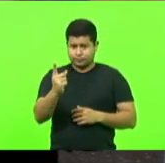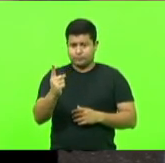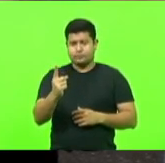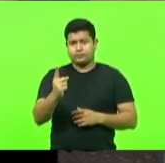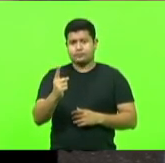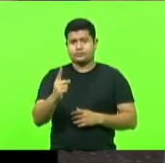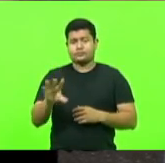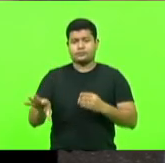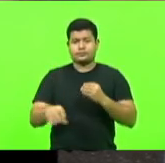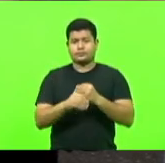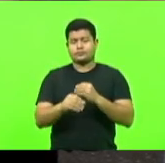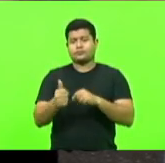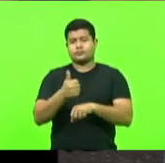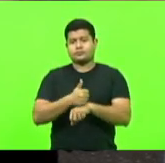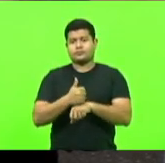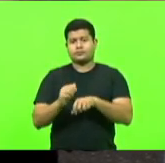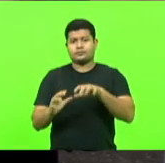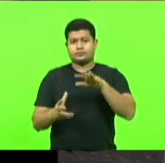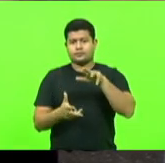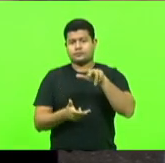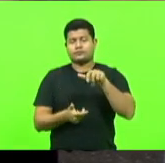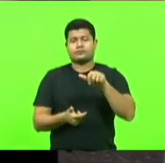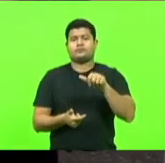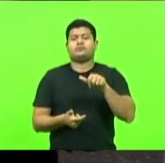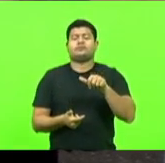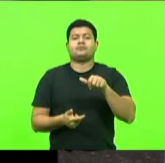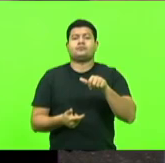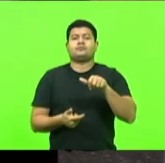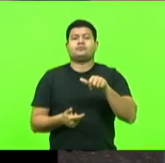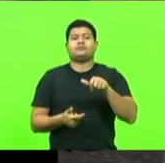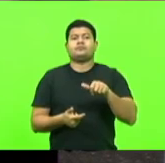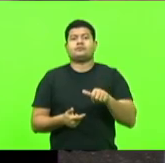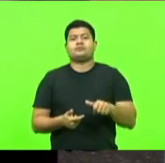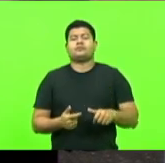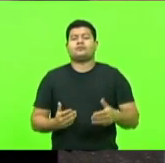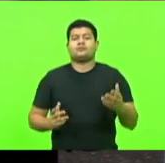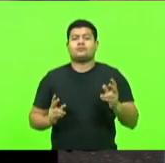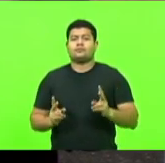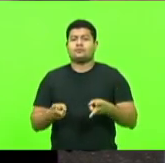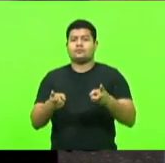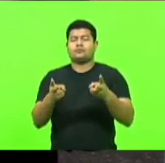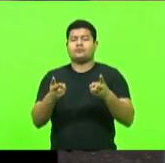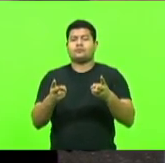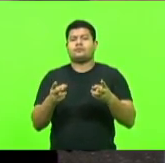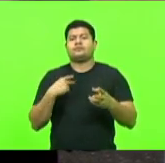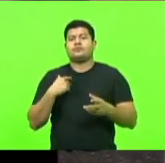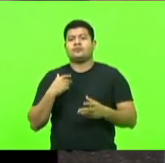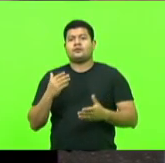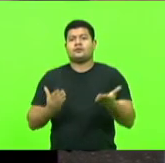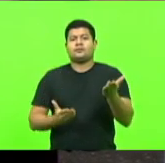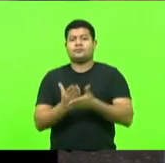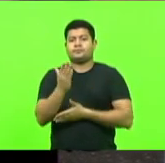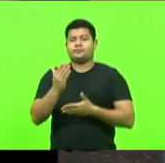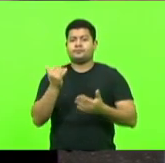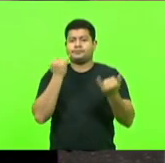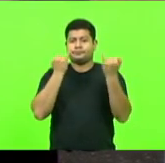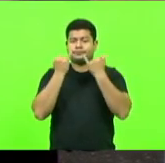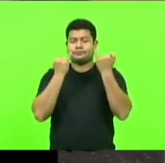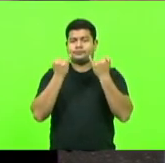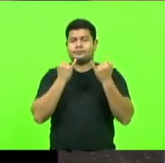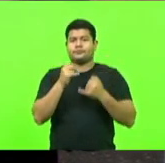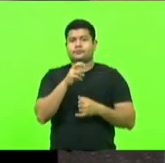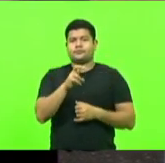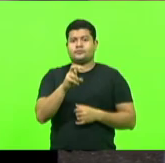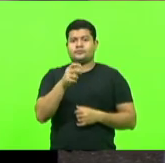com emenda substitutiva global. Prosseguindo, foram aprovados os pedidos de informação, 576-577